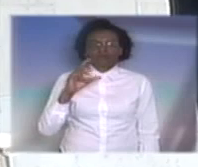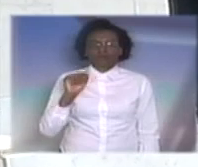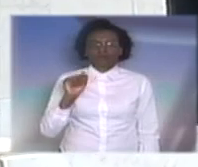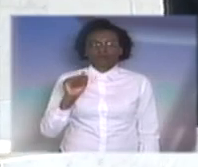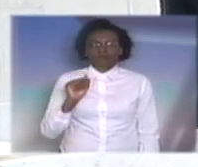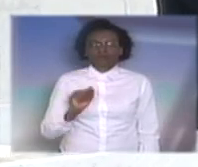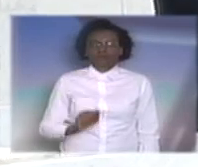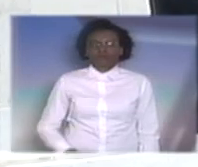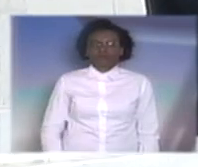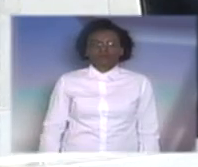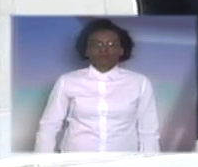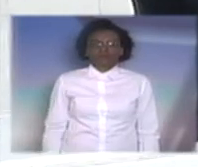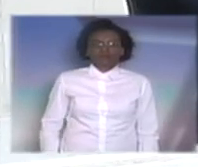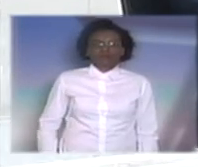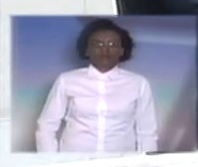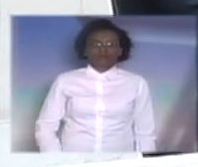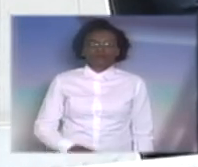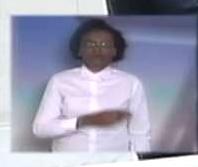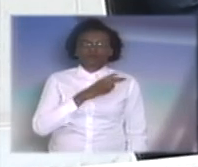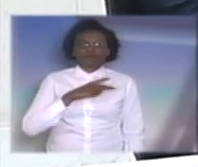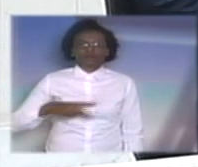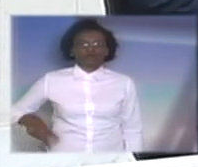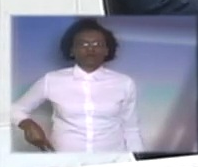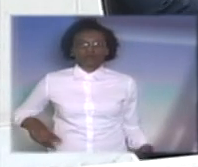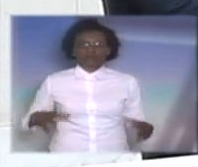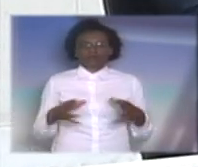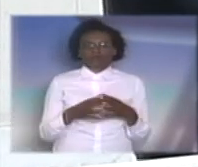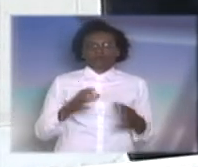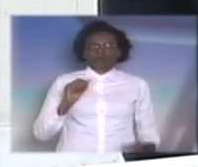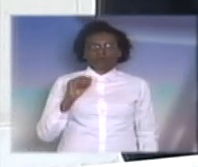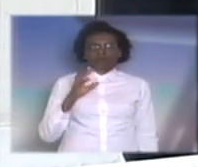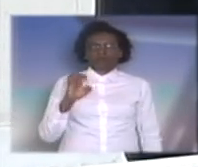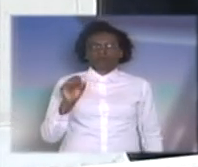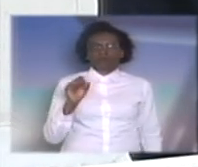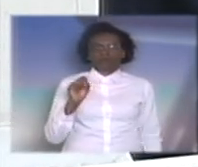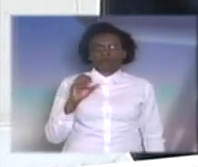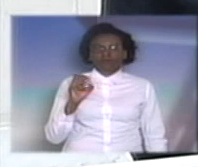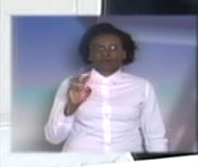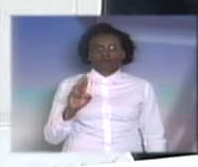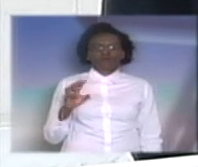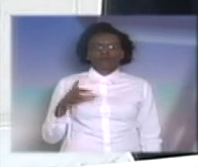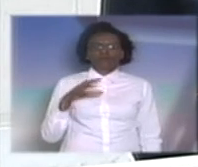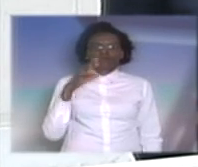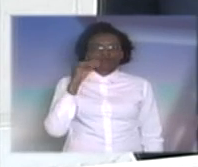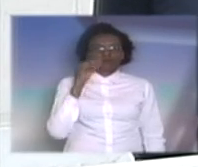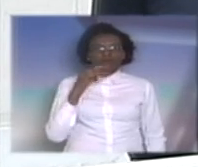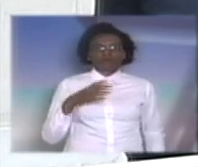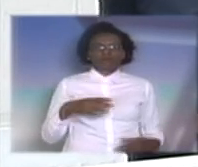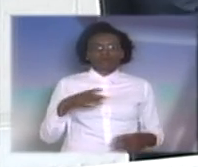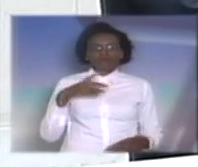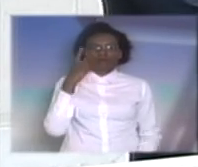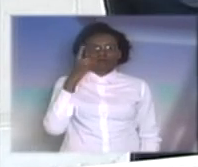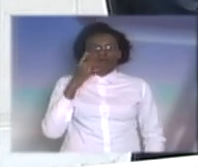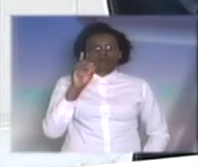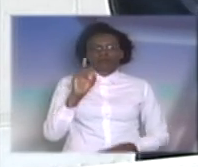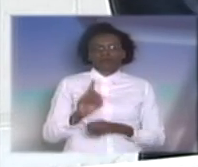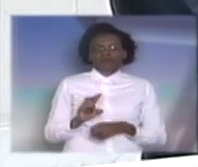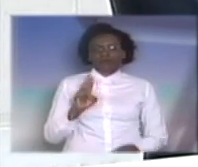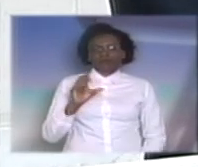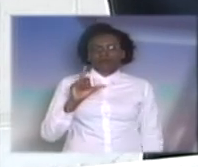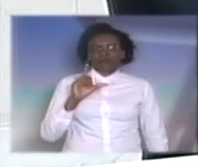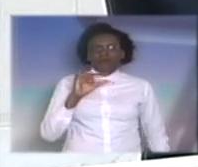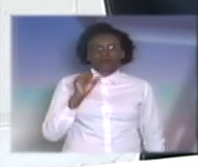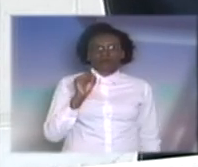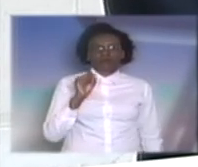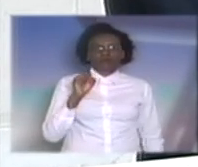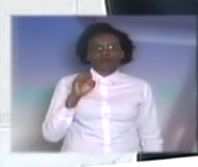Senhor Presidente, senhores assessores, funcionários, deputado doutor Ulisses, deputado doutor Olim, delegado Olim,